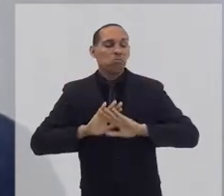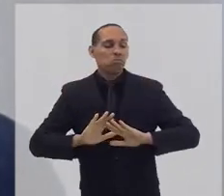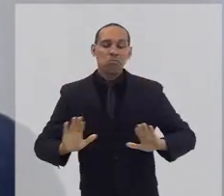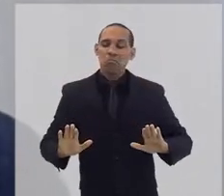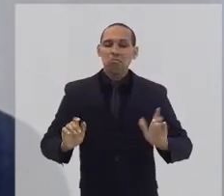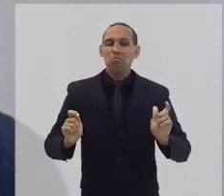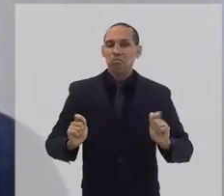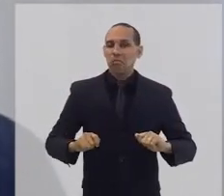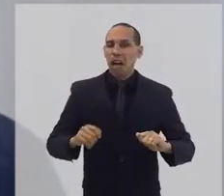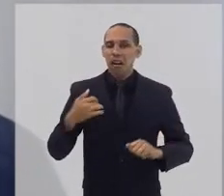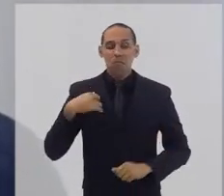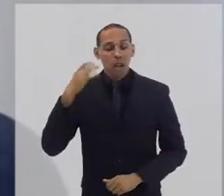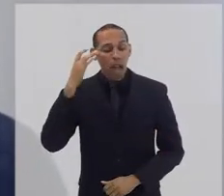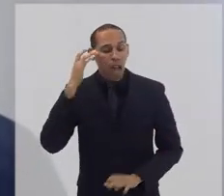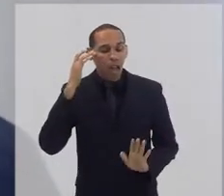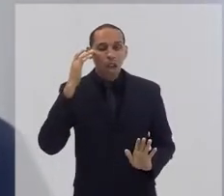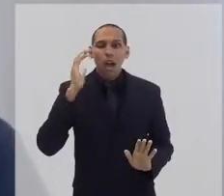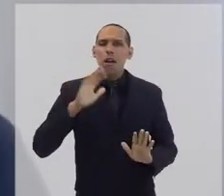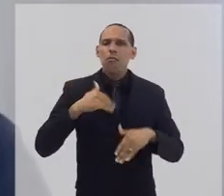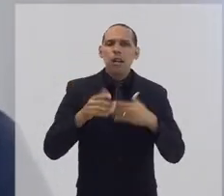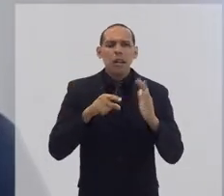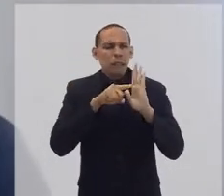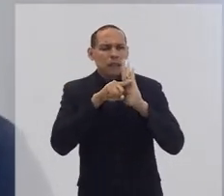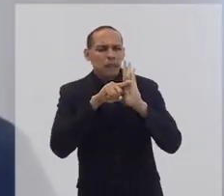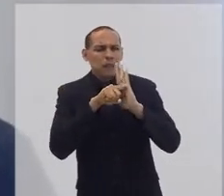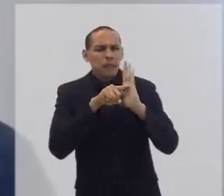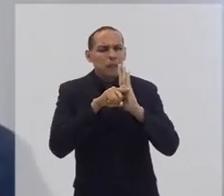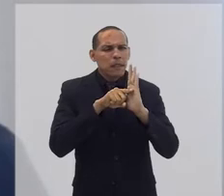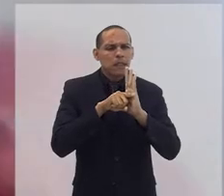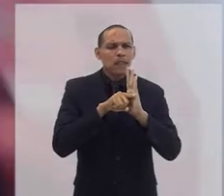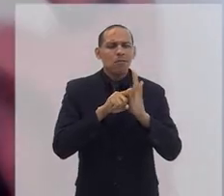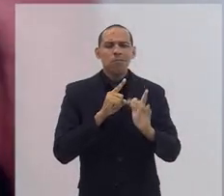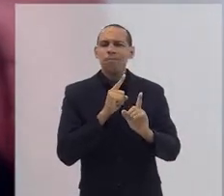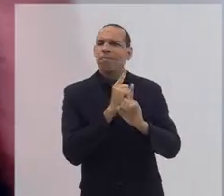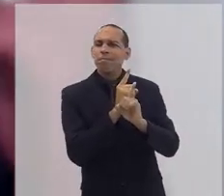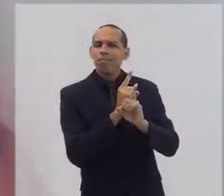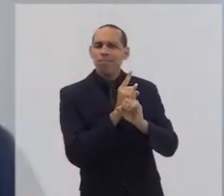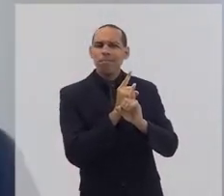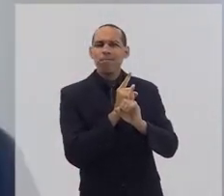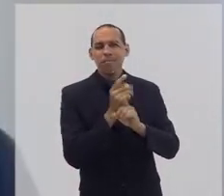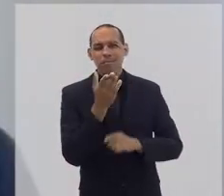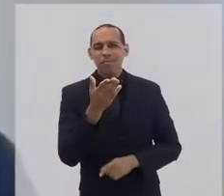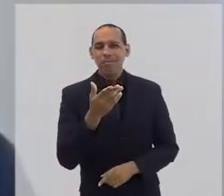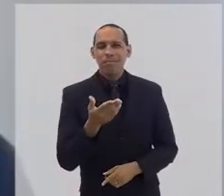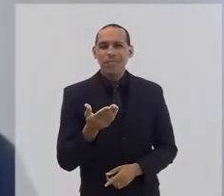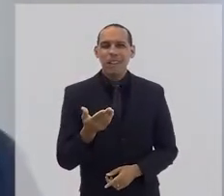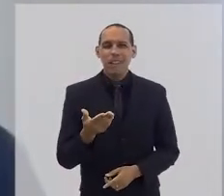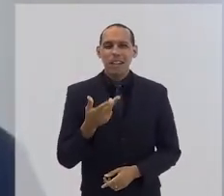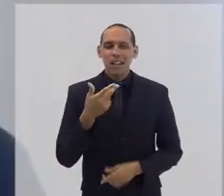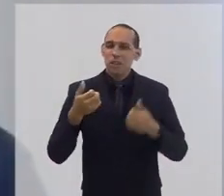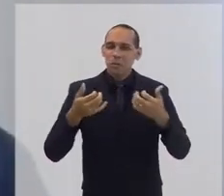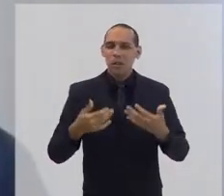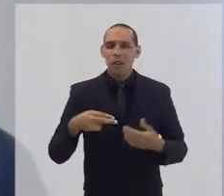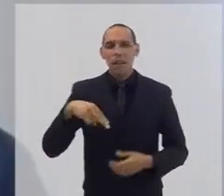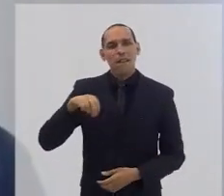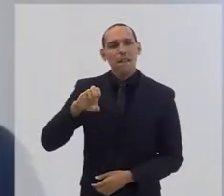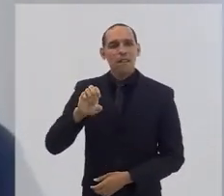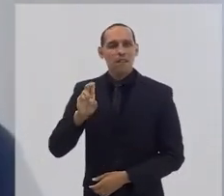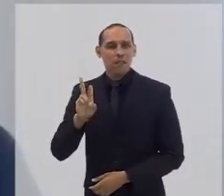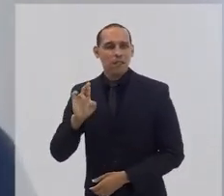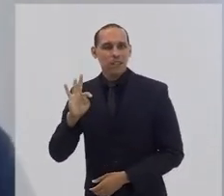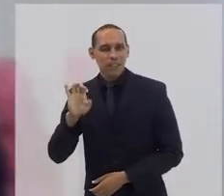diagnosticada, conforme você falou, uma neurite ótica bilateral, uma inflamação no nervo, um